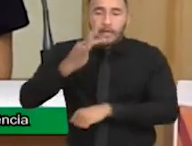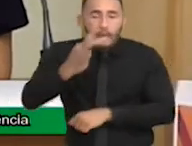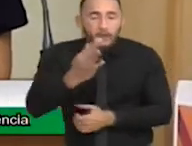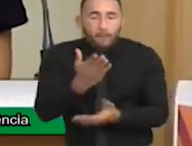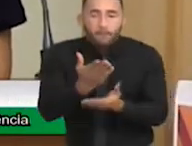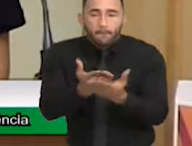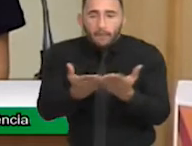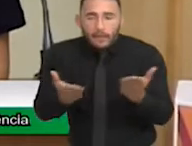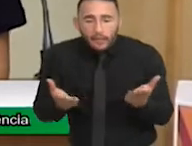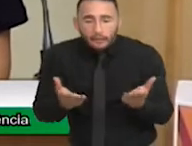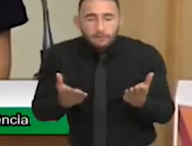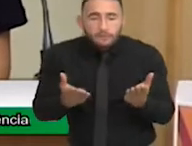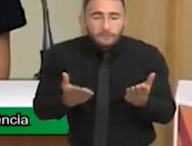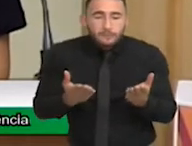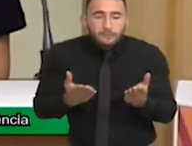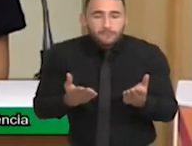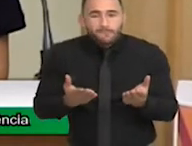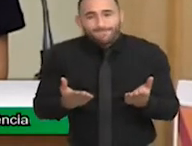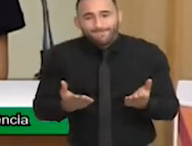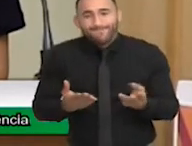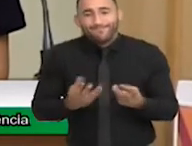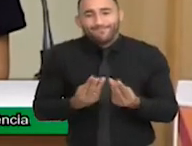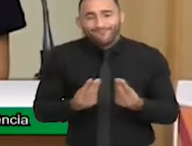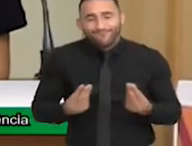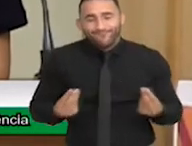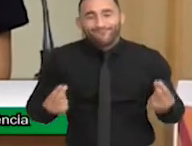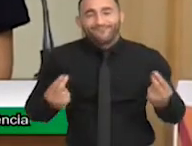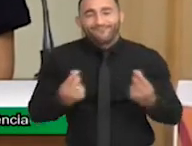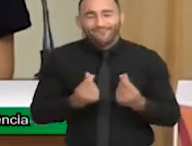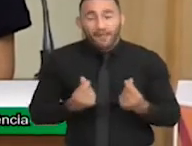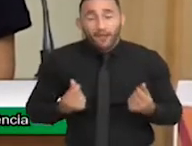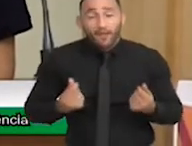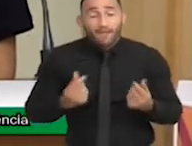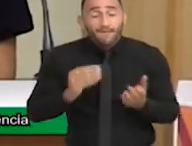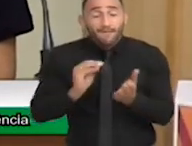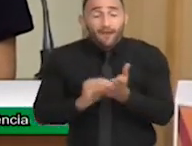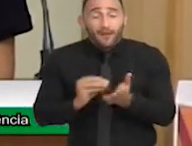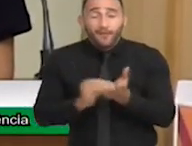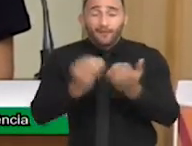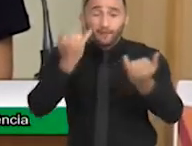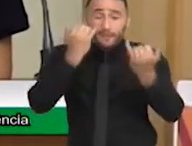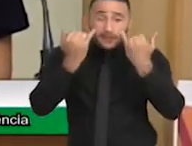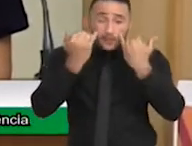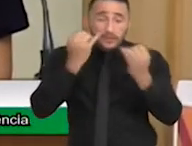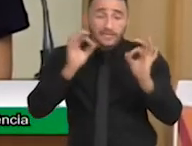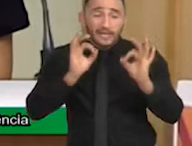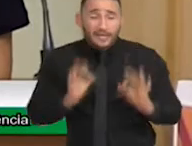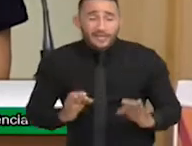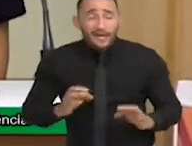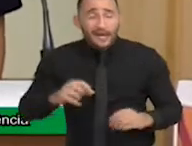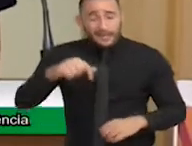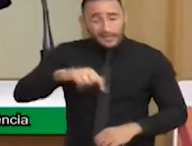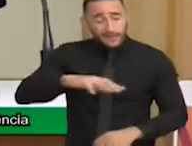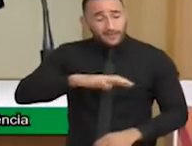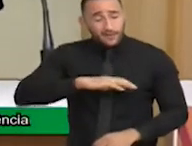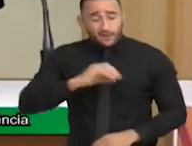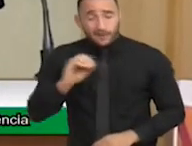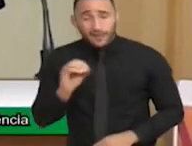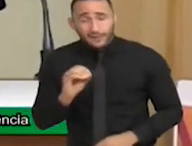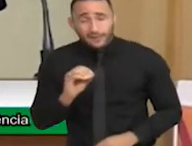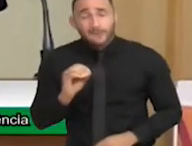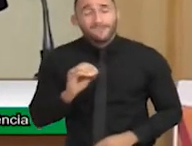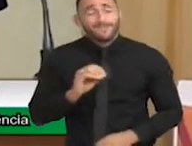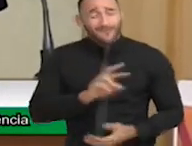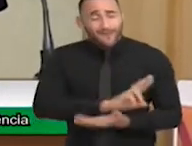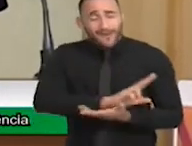Aqui sequer tem orientação ou informação correta. Aqui passamos por todo tipo de situação. As mães que